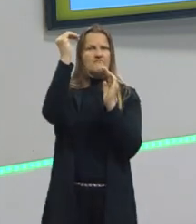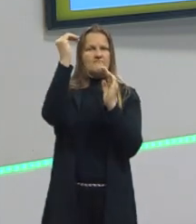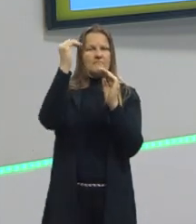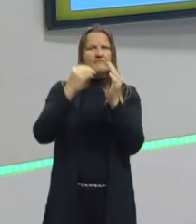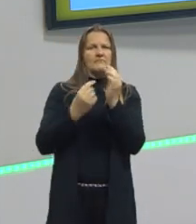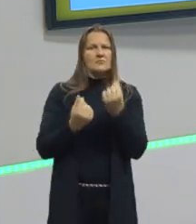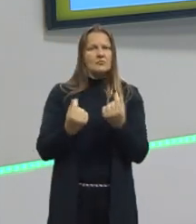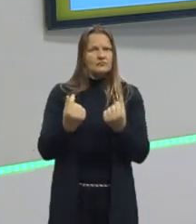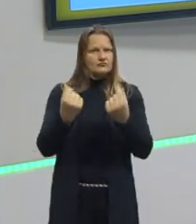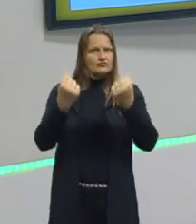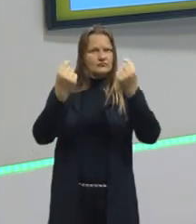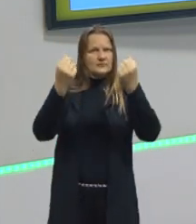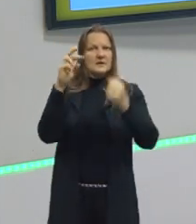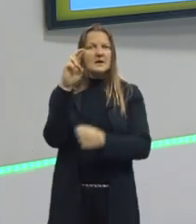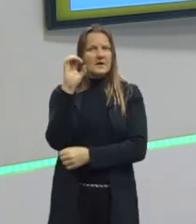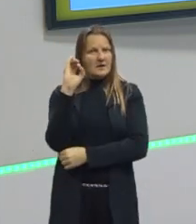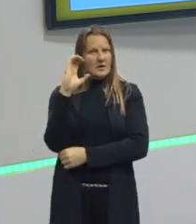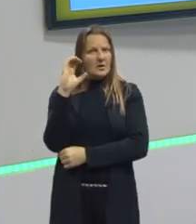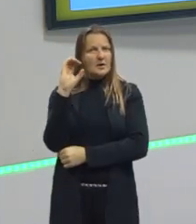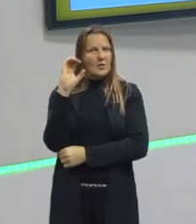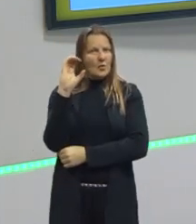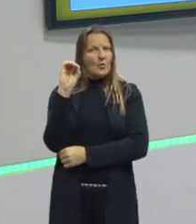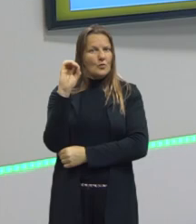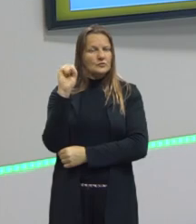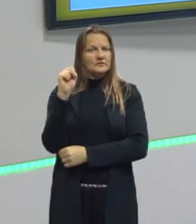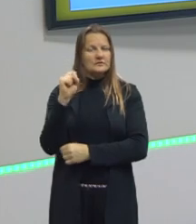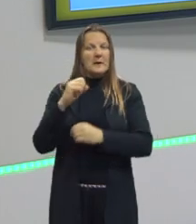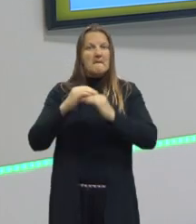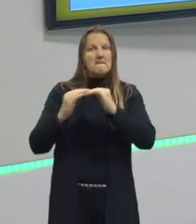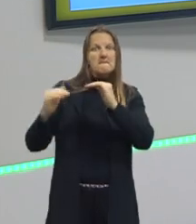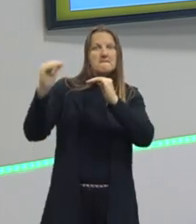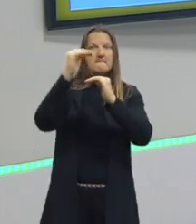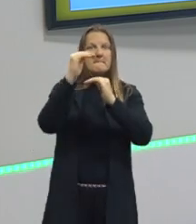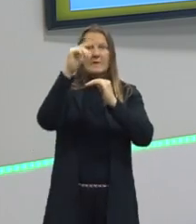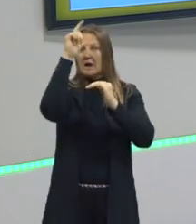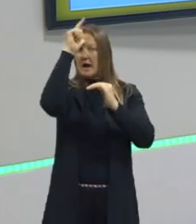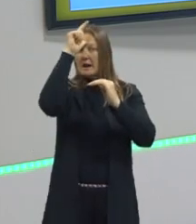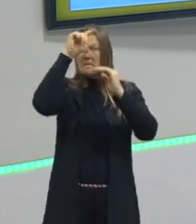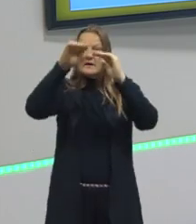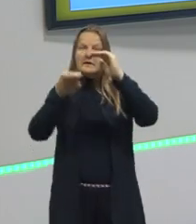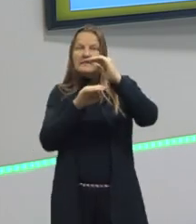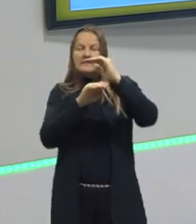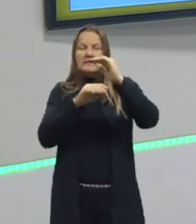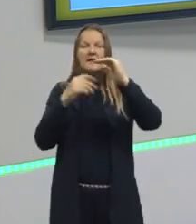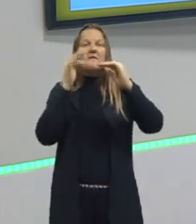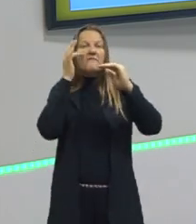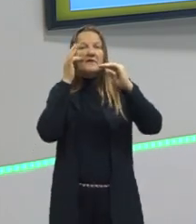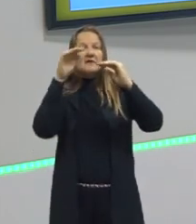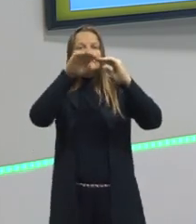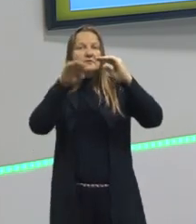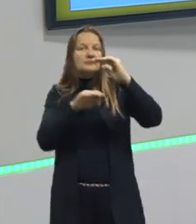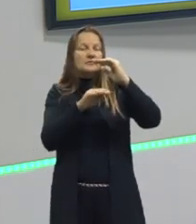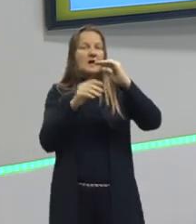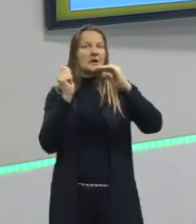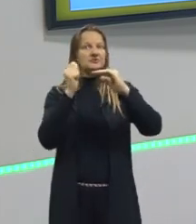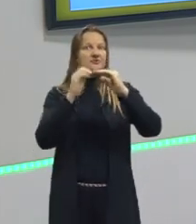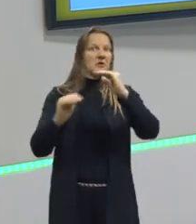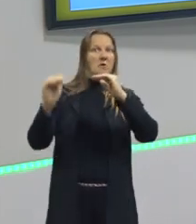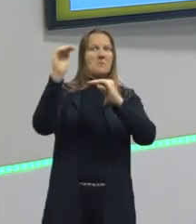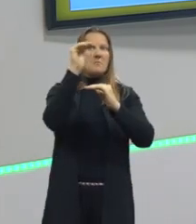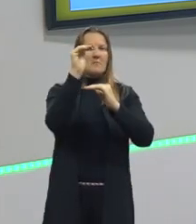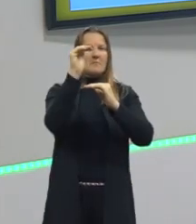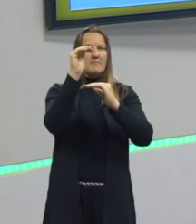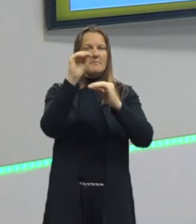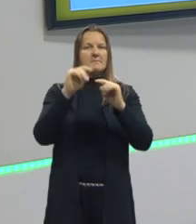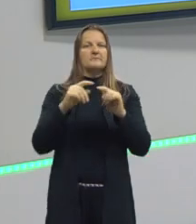passava inclusive da Alemanha, passava da França, né, o poder aquisitivo que se tinha.